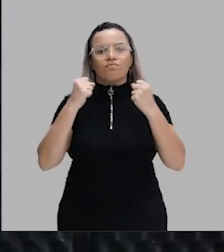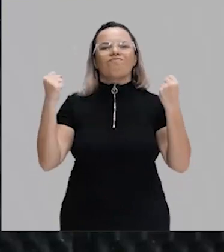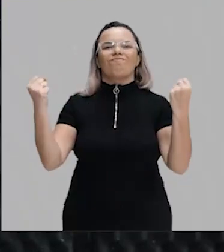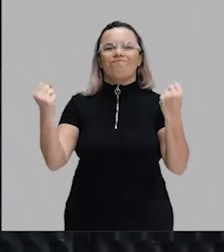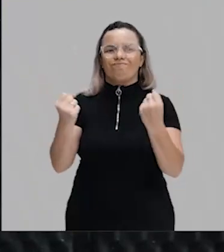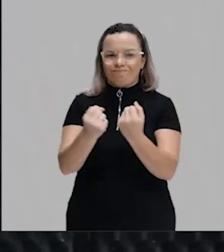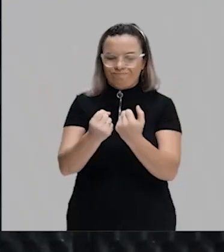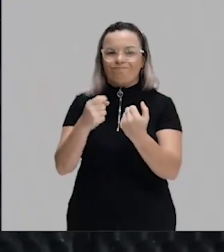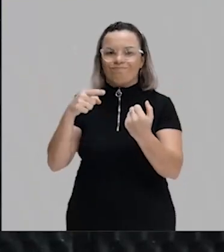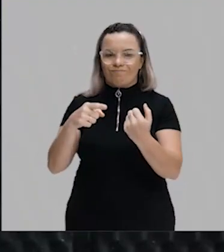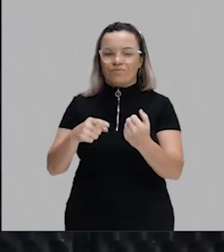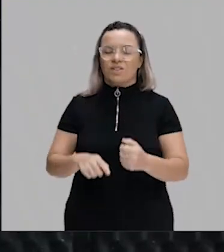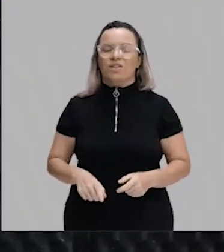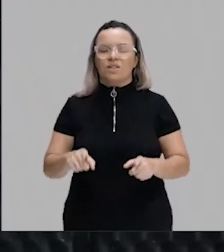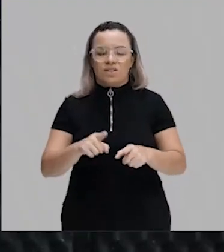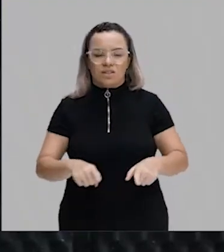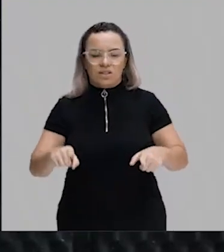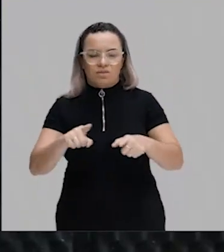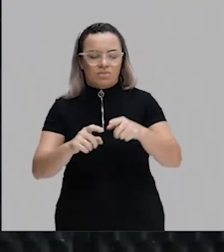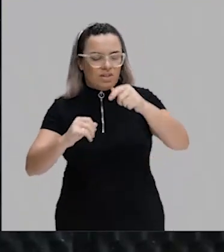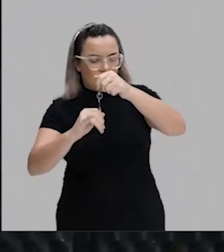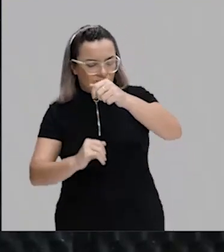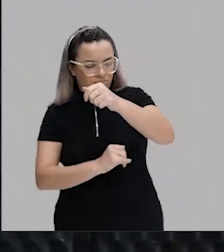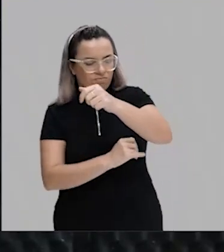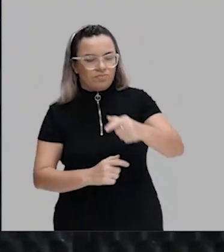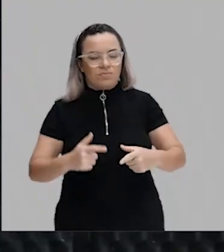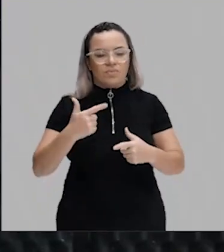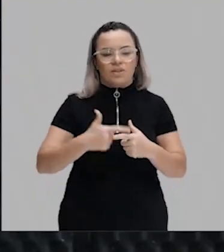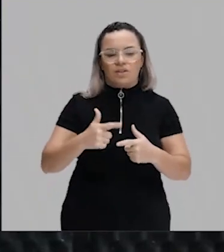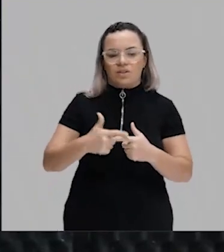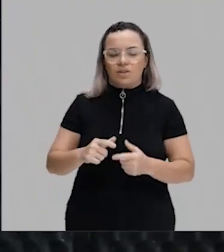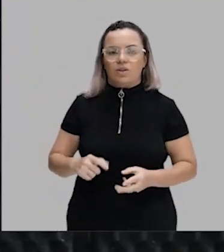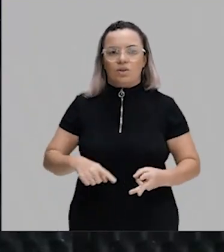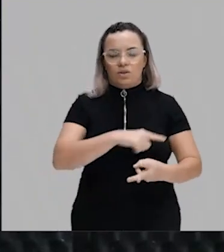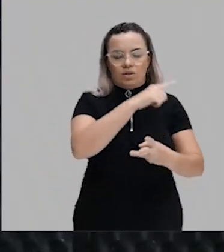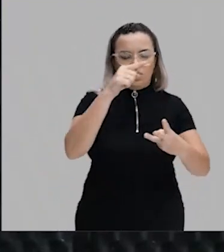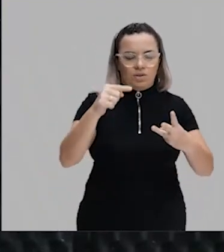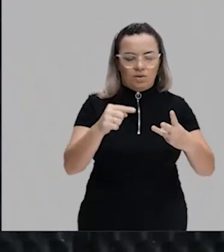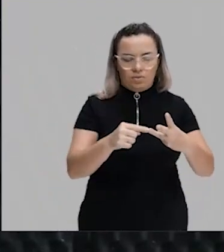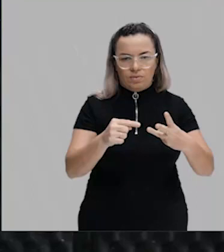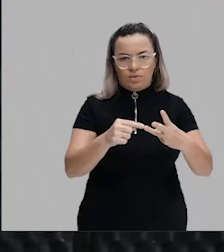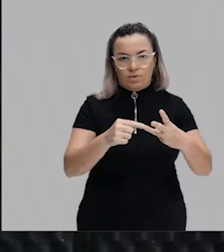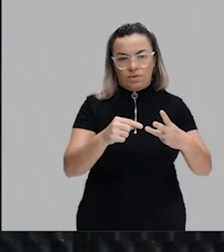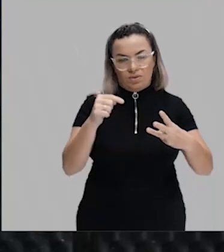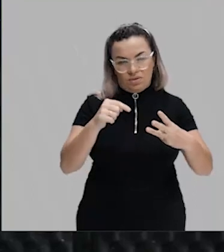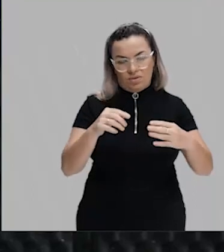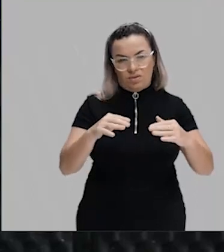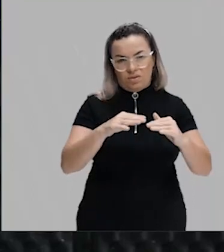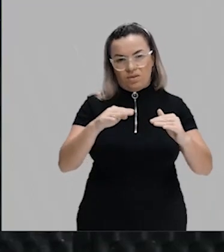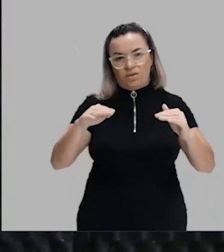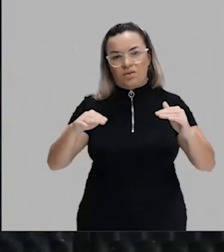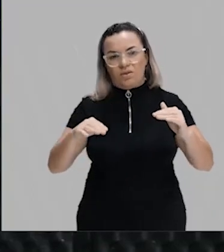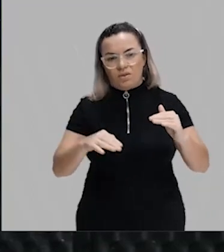E no terceiro grupo, nós temos aí sim os países subdesenvolvidos, que são aqueles países que têm economias frágeis, normalmente